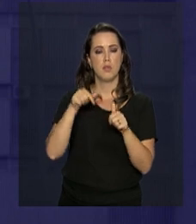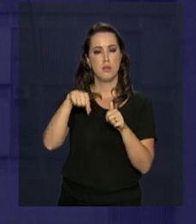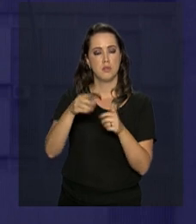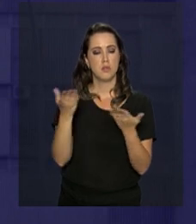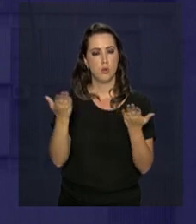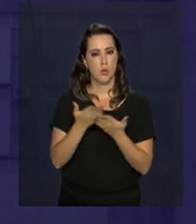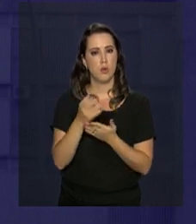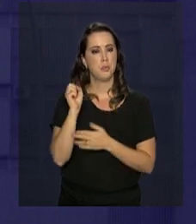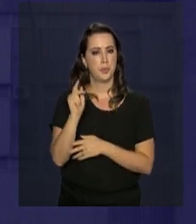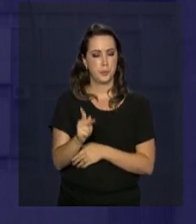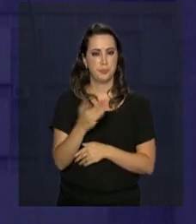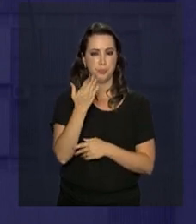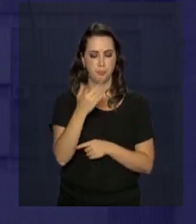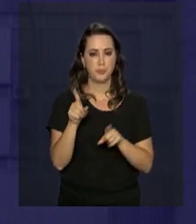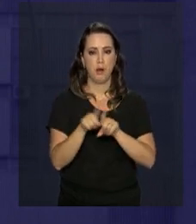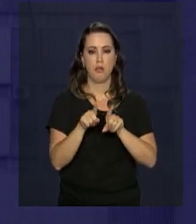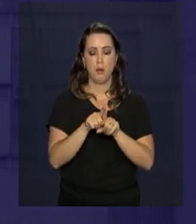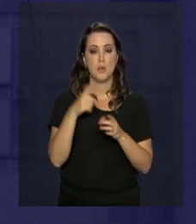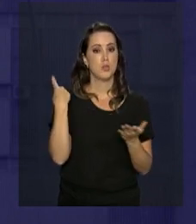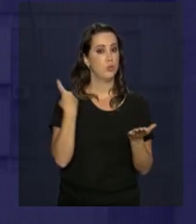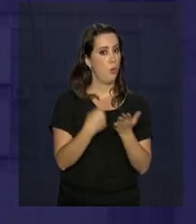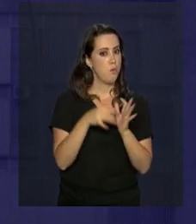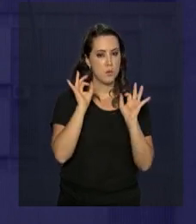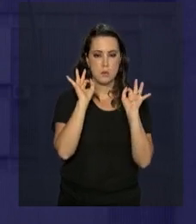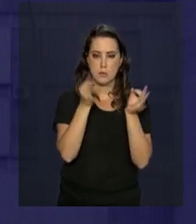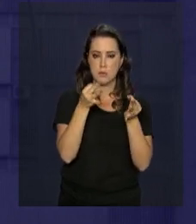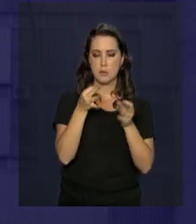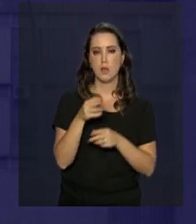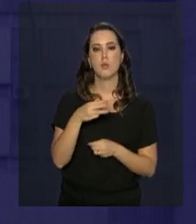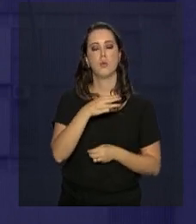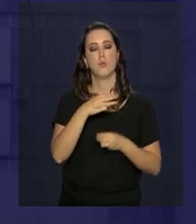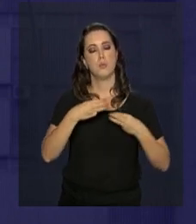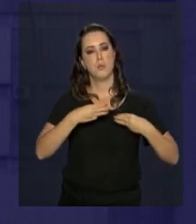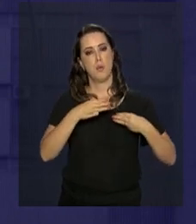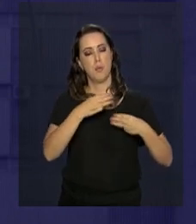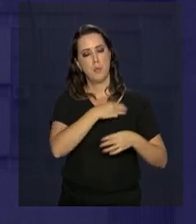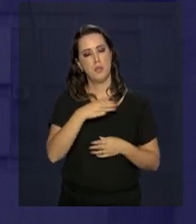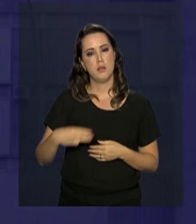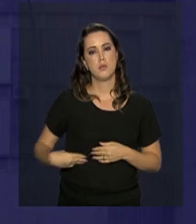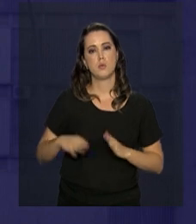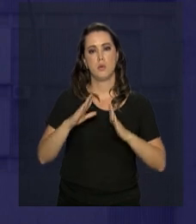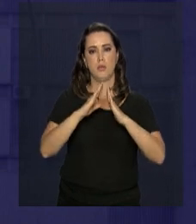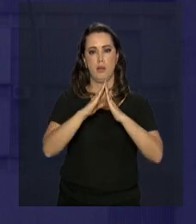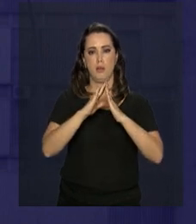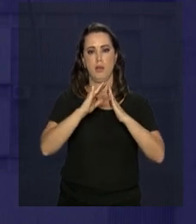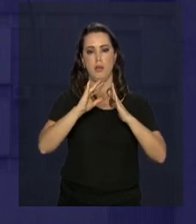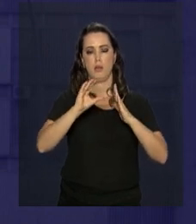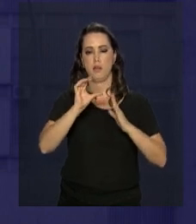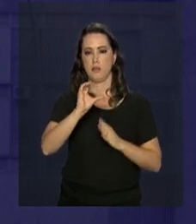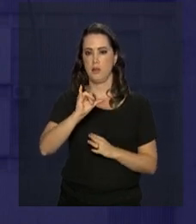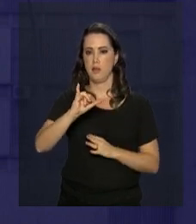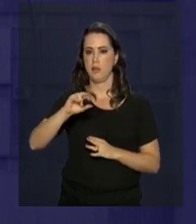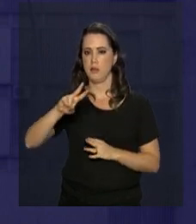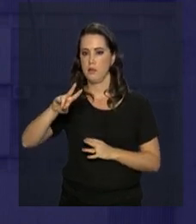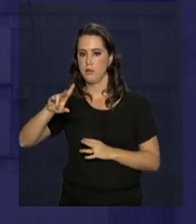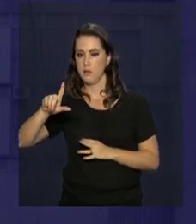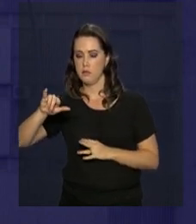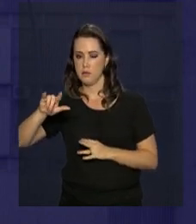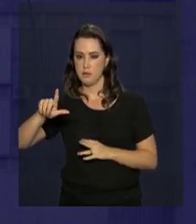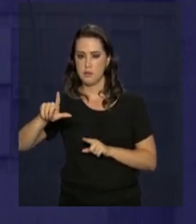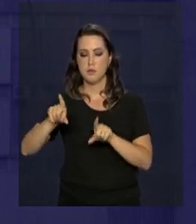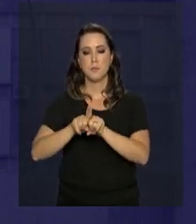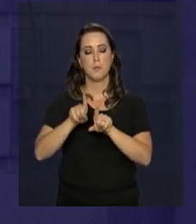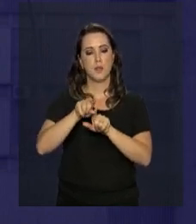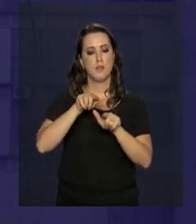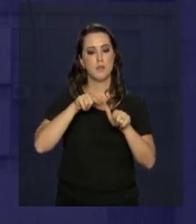este ano. Também já estão confirmados os ministros da Casa Civil, Onyx Lorenzoni, que está atuando como ministro extraordinário